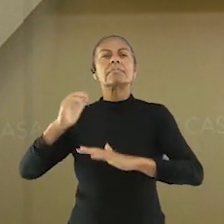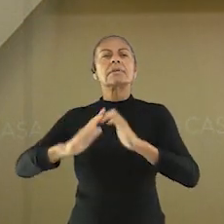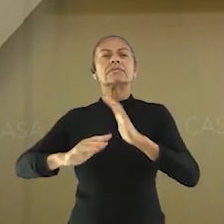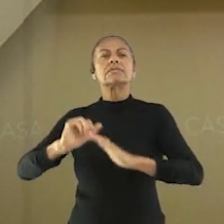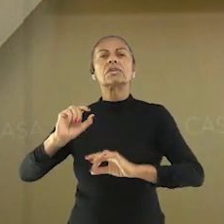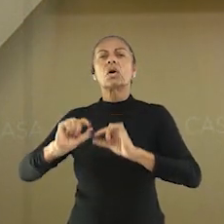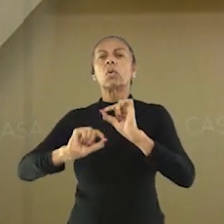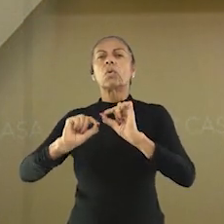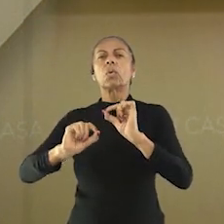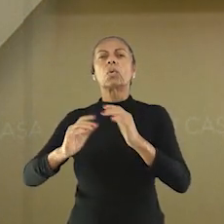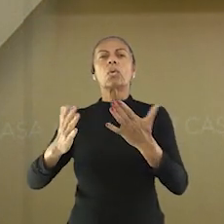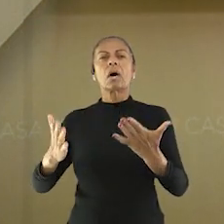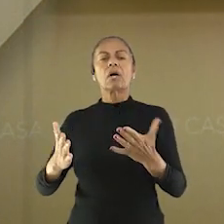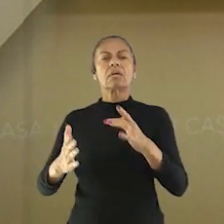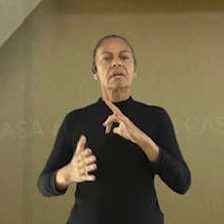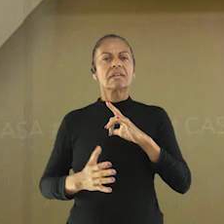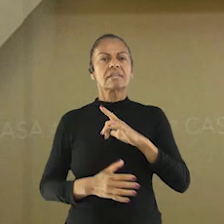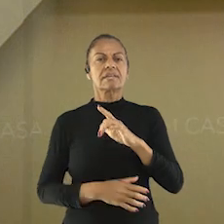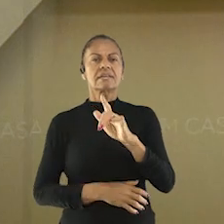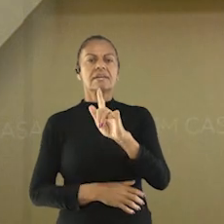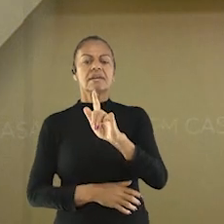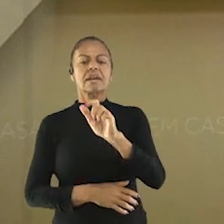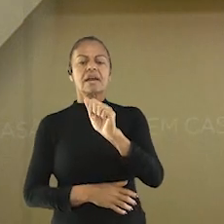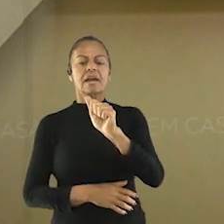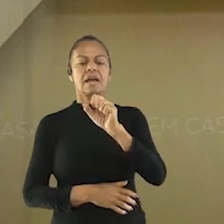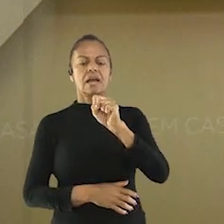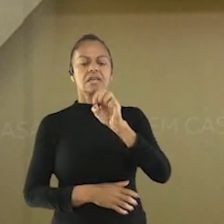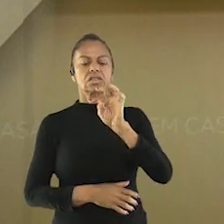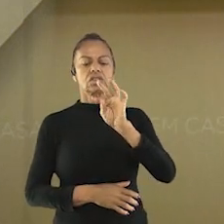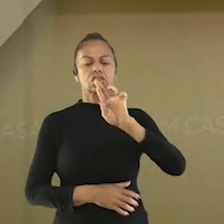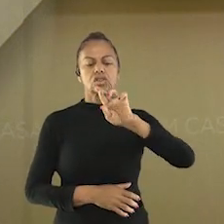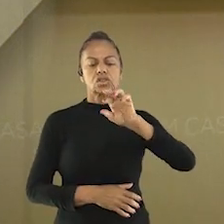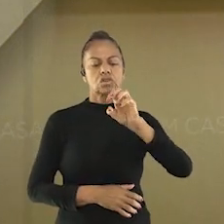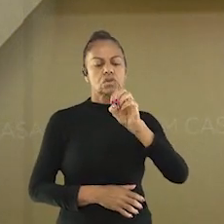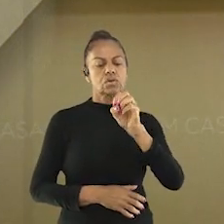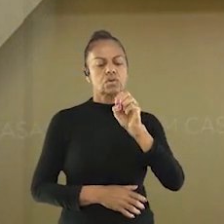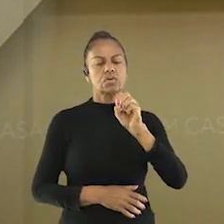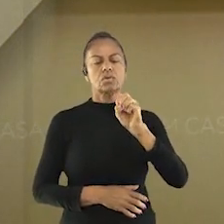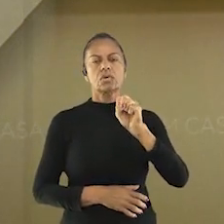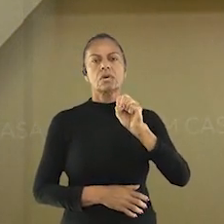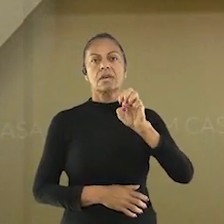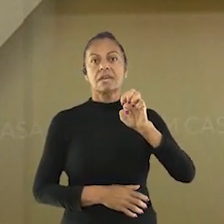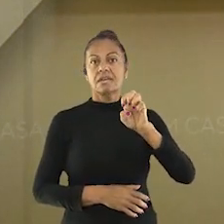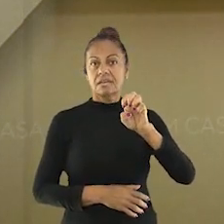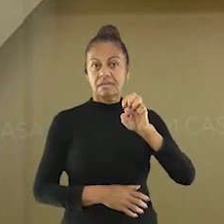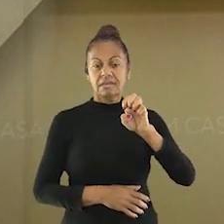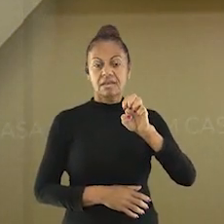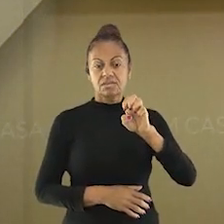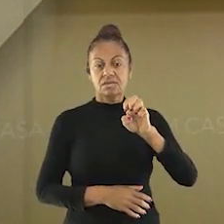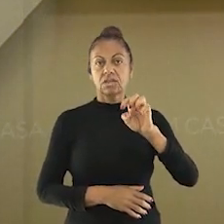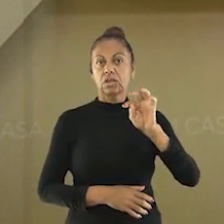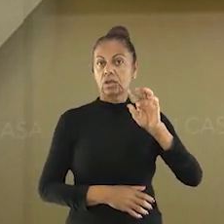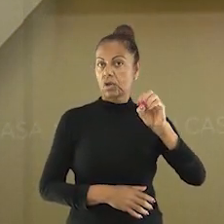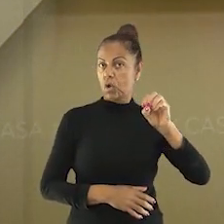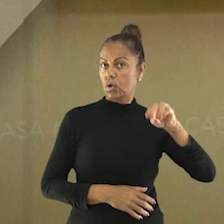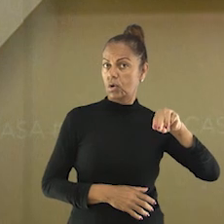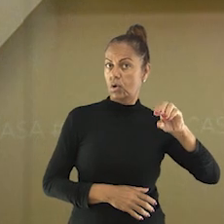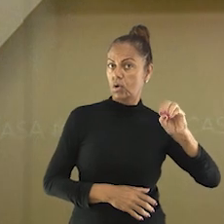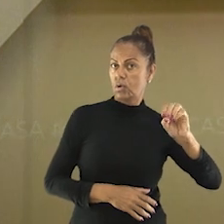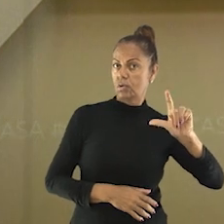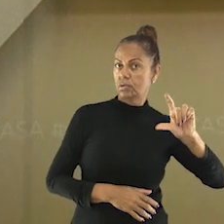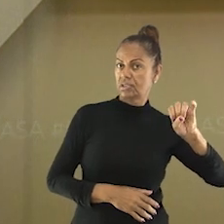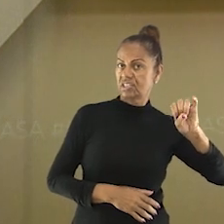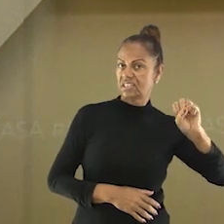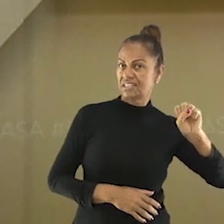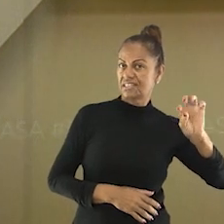que juntos podem prestar toda a assistência que você precisa, né? Temos o gastroenterologista, o nutrólogo e o alergologista,